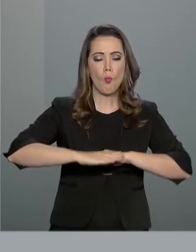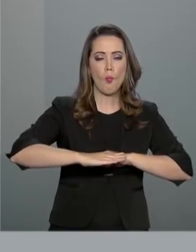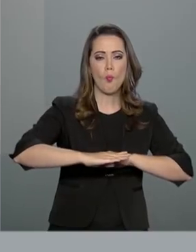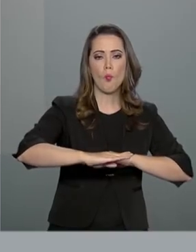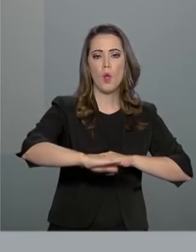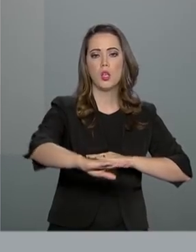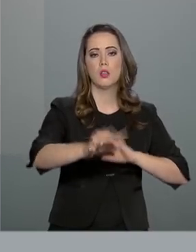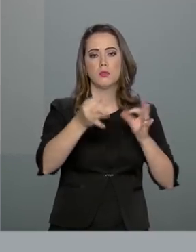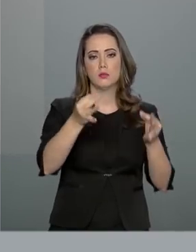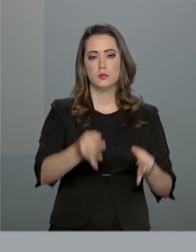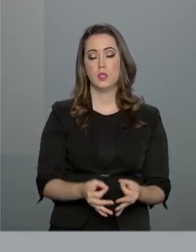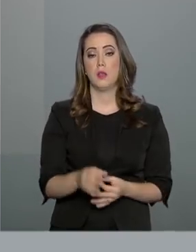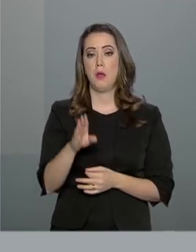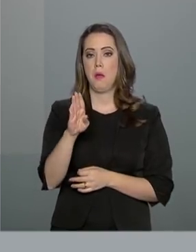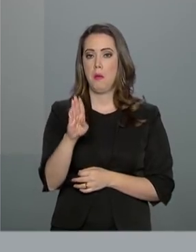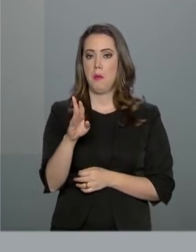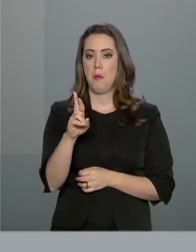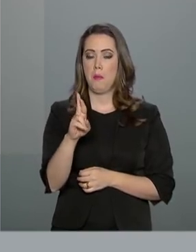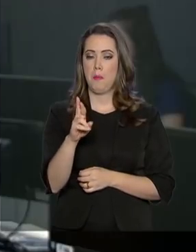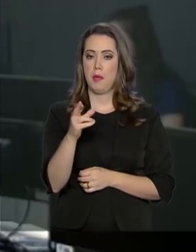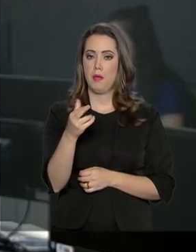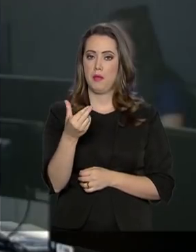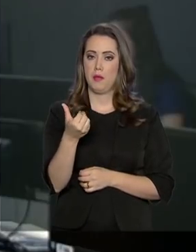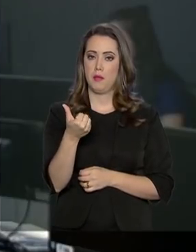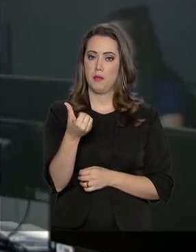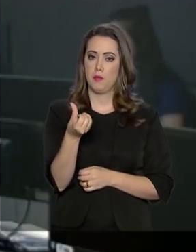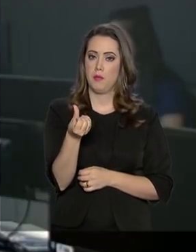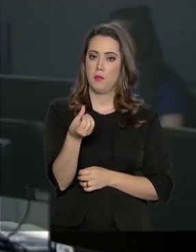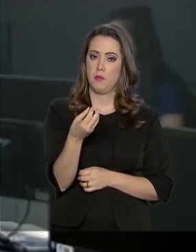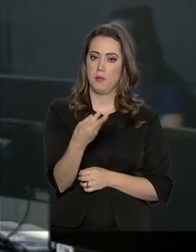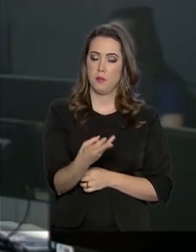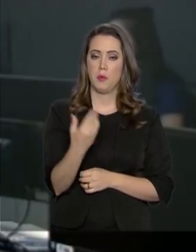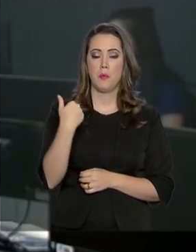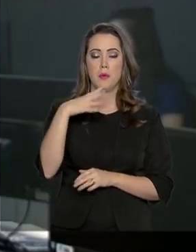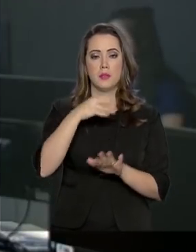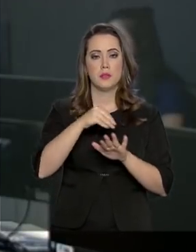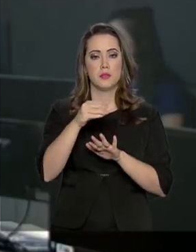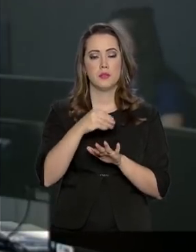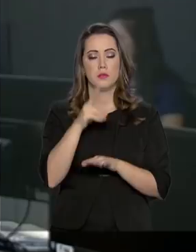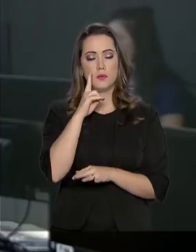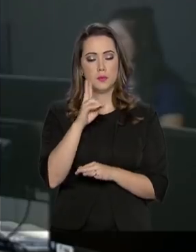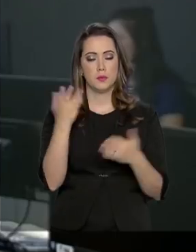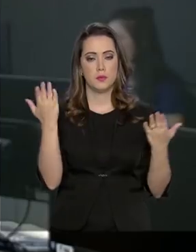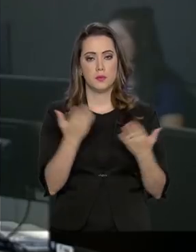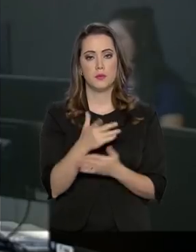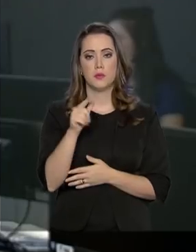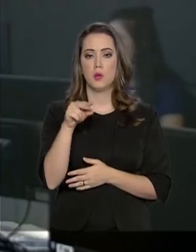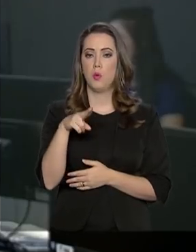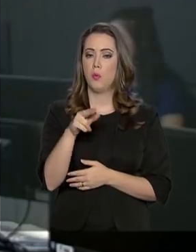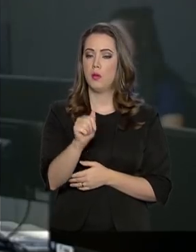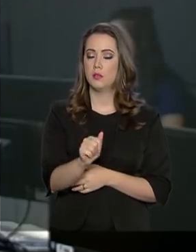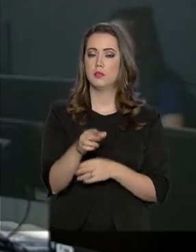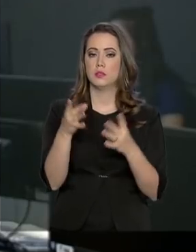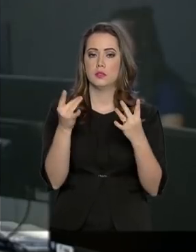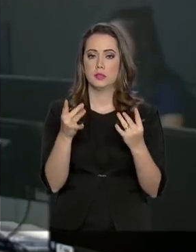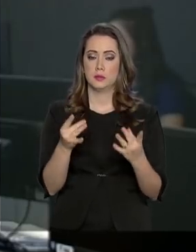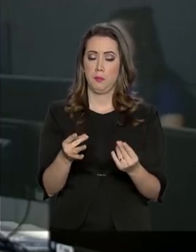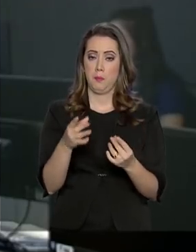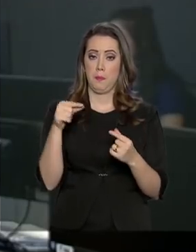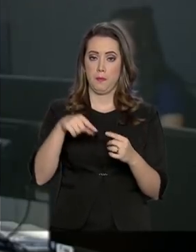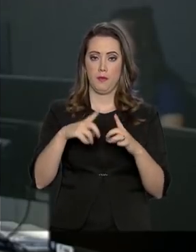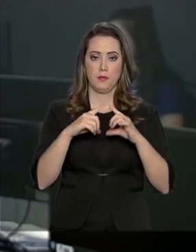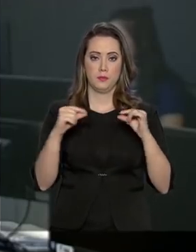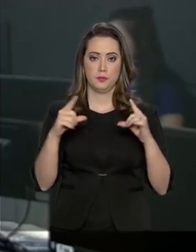BR-163. A respeito deste assunto, quem tem mais informações é a repórter Luana Karen, direto de Brasília, ela que está